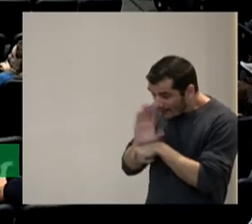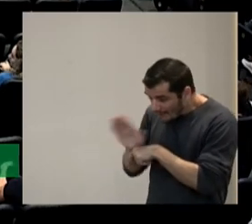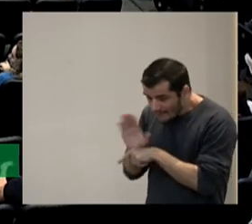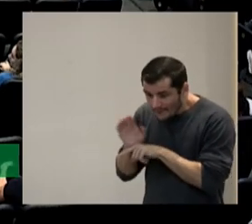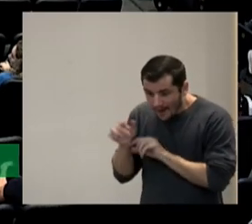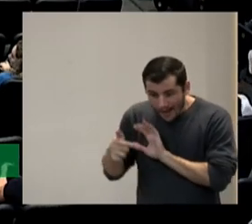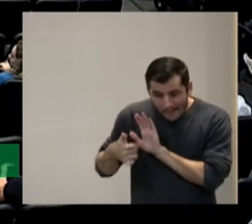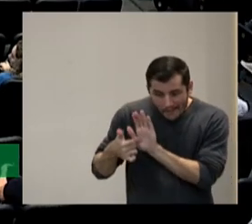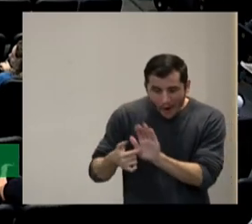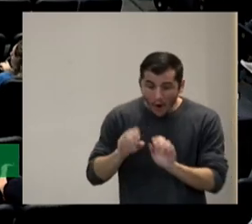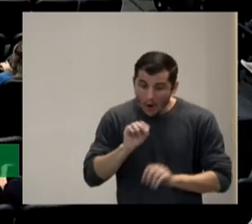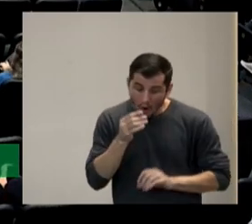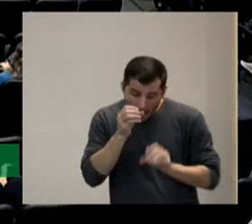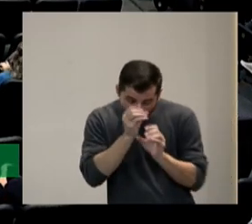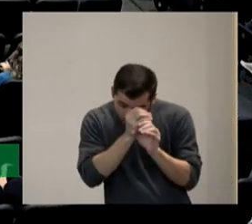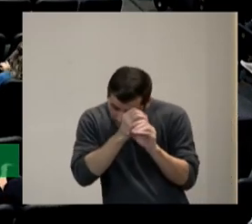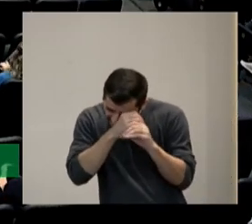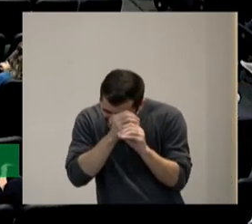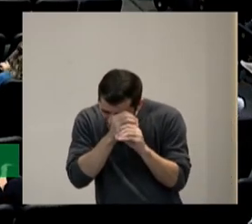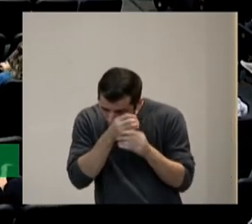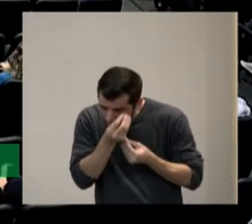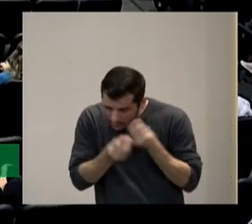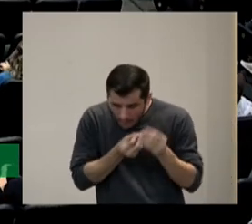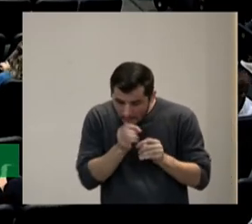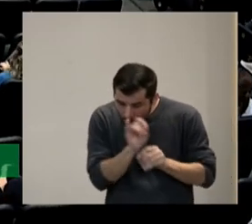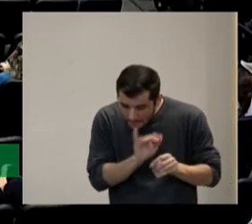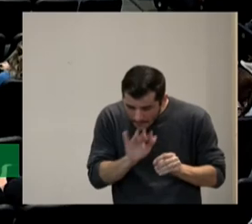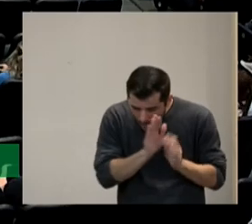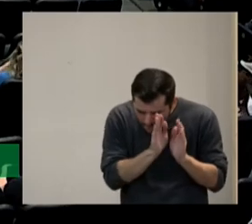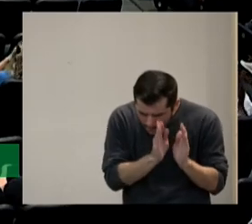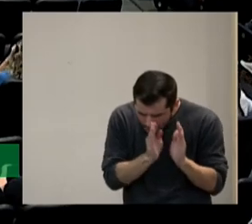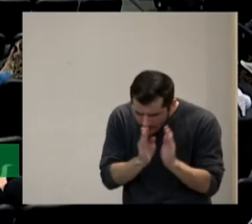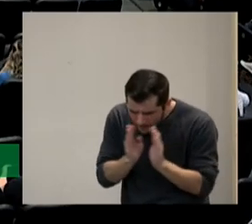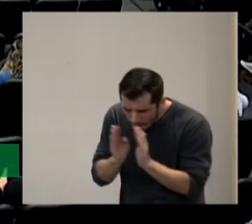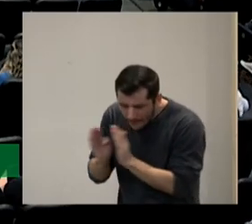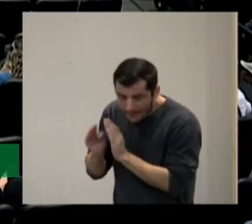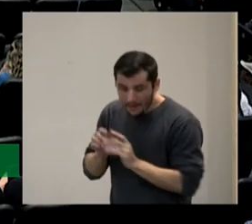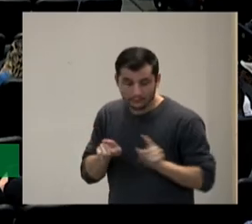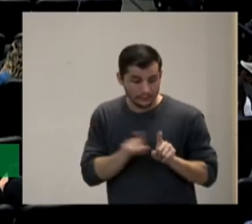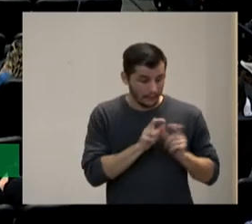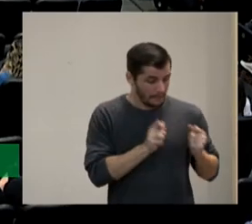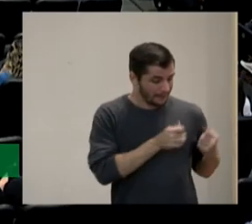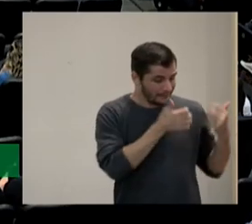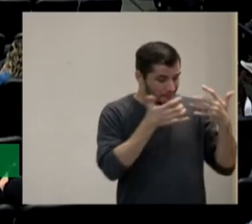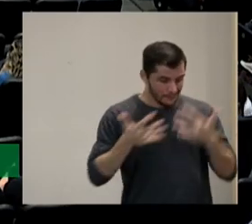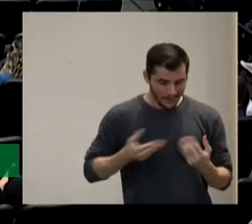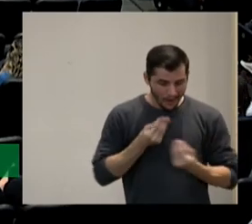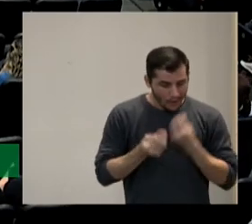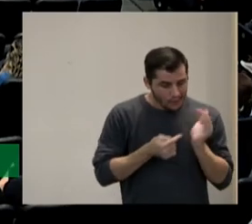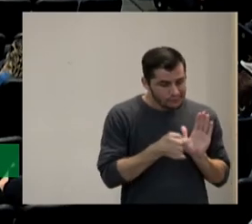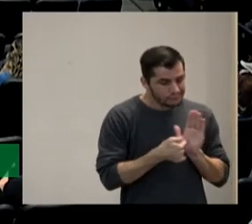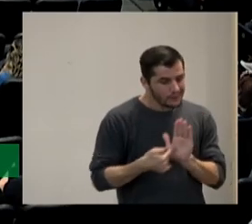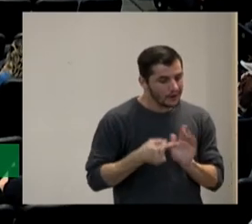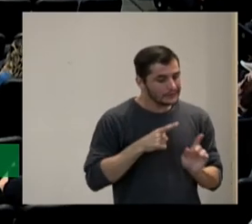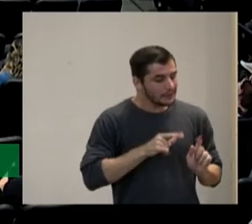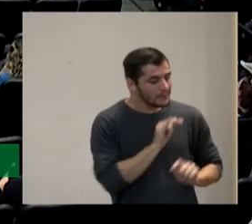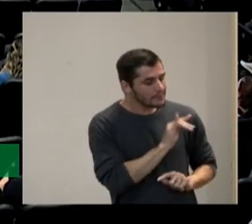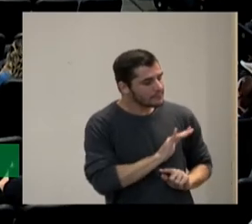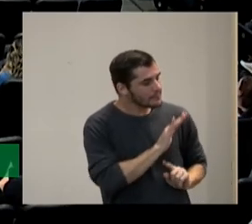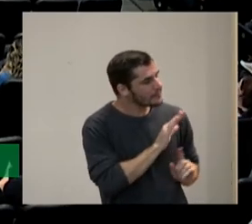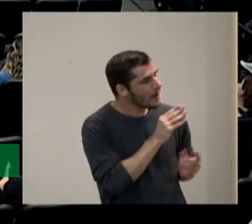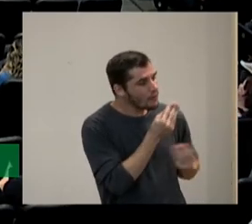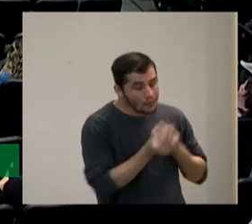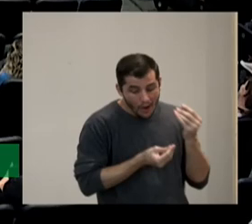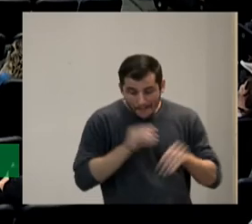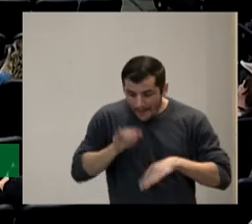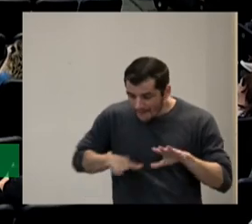imagens secuenciadas explicação imagens secuenciadas maqueta maquete